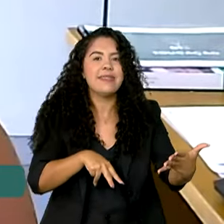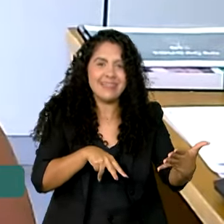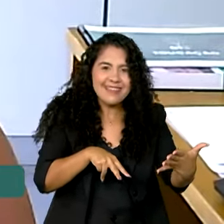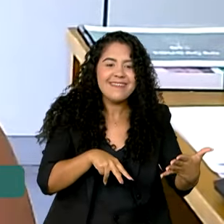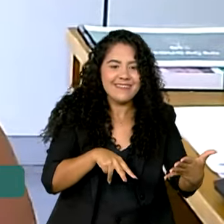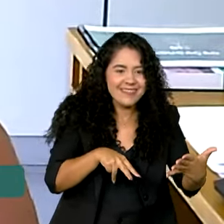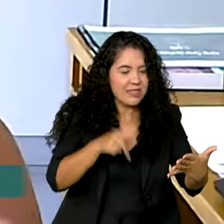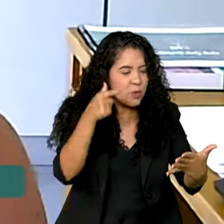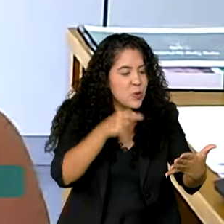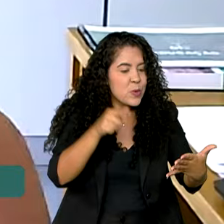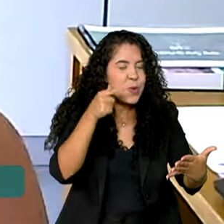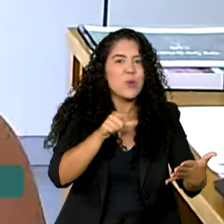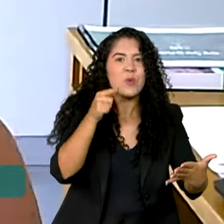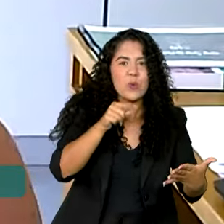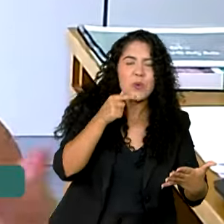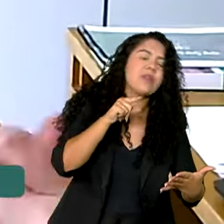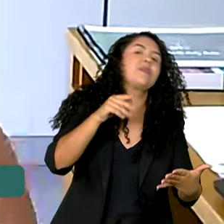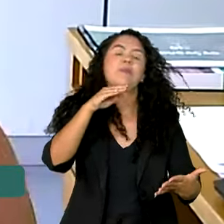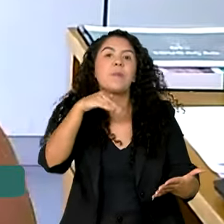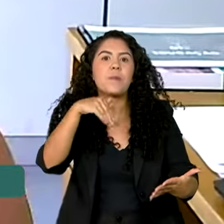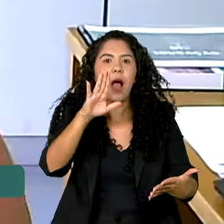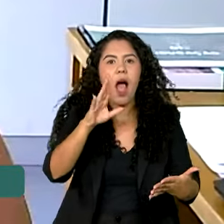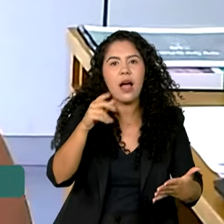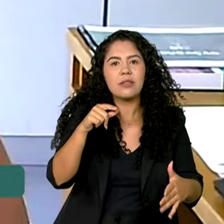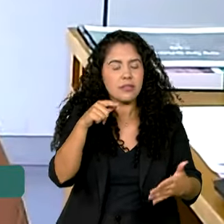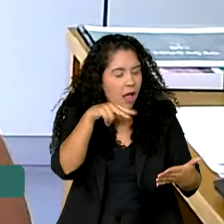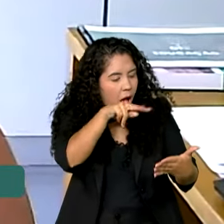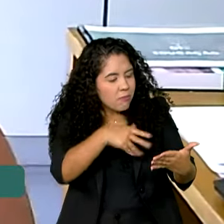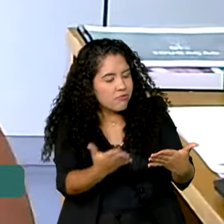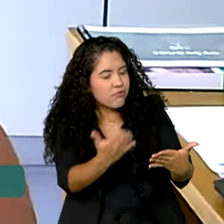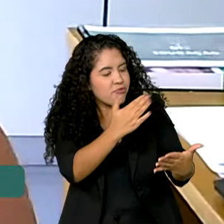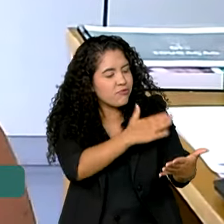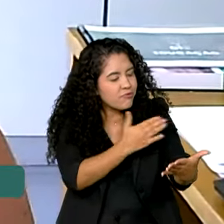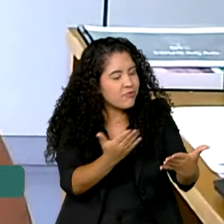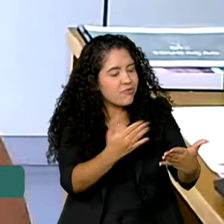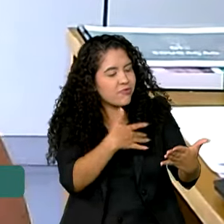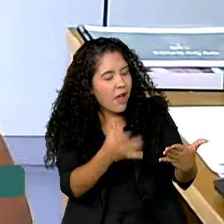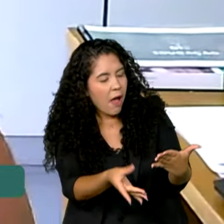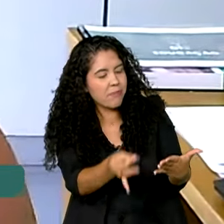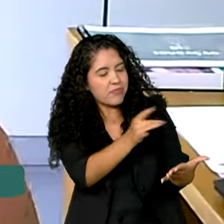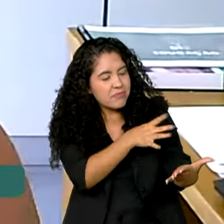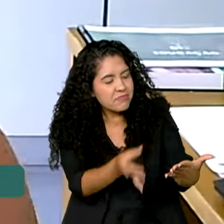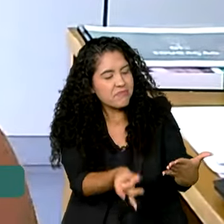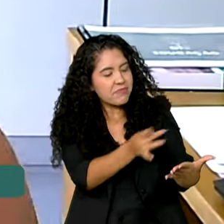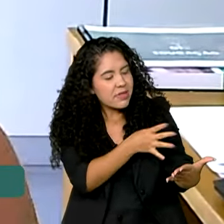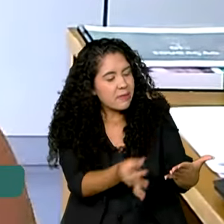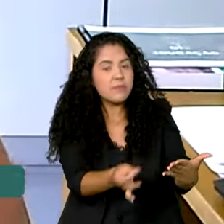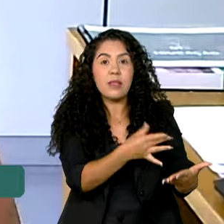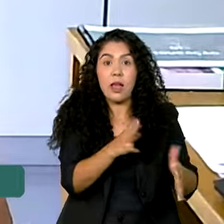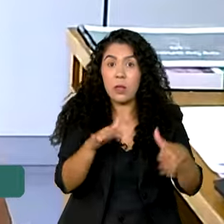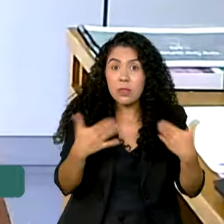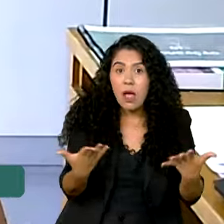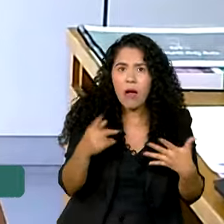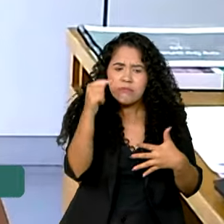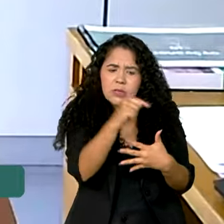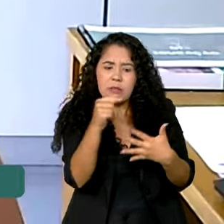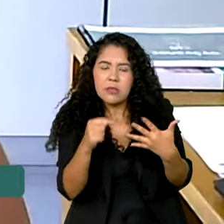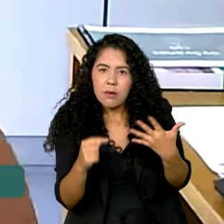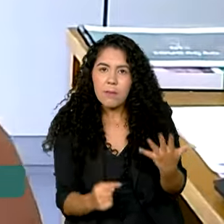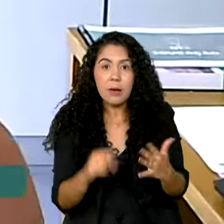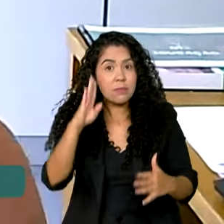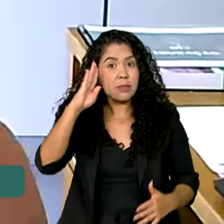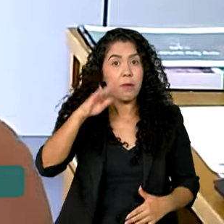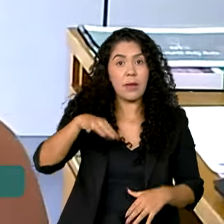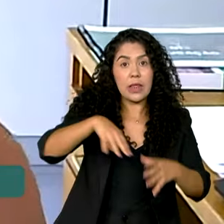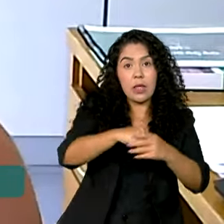leitura se tem muito mais próxima quando você está com um livro aberto, folheando as páginas. Então, tudo isso, no âmbito da